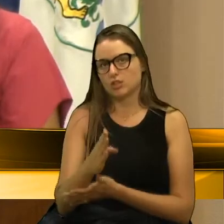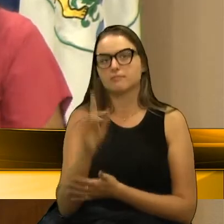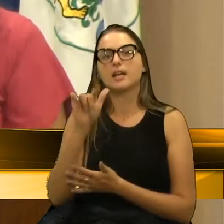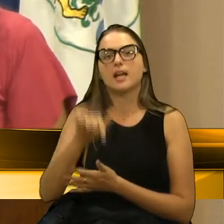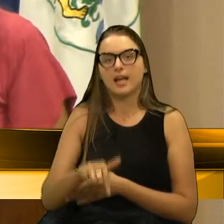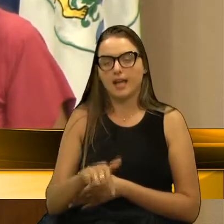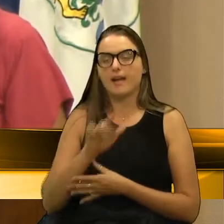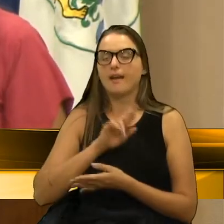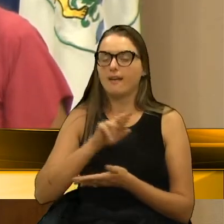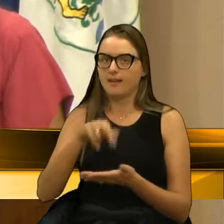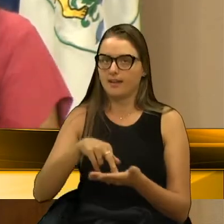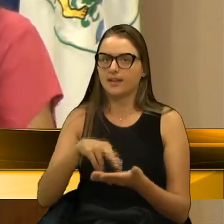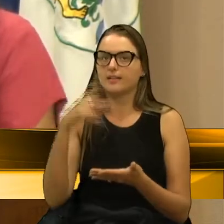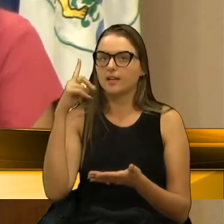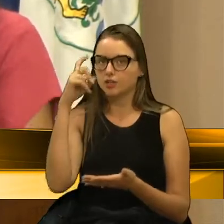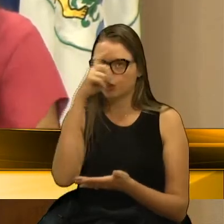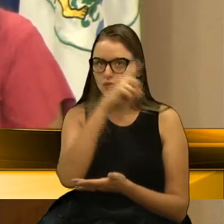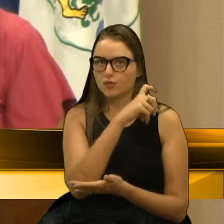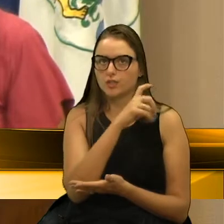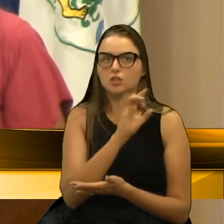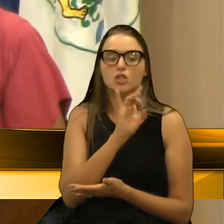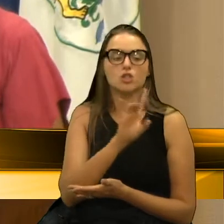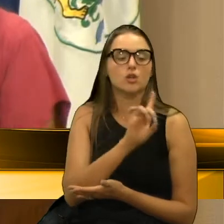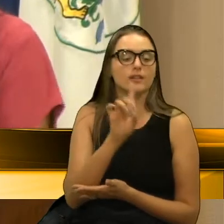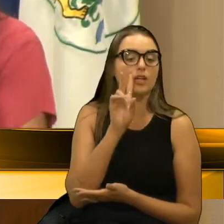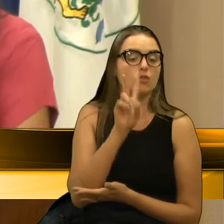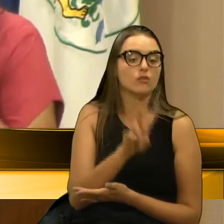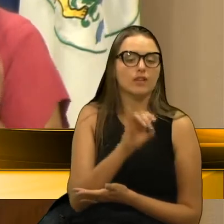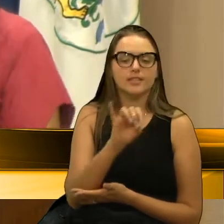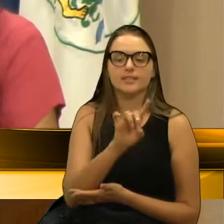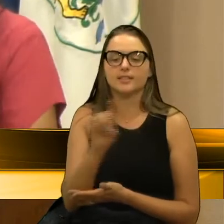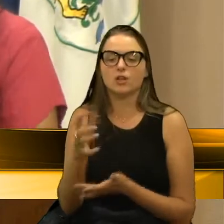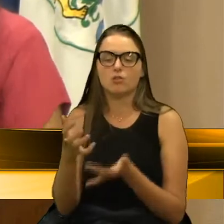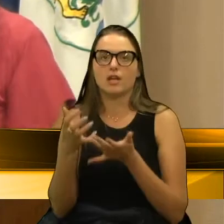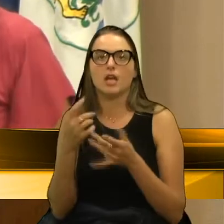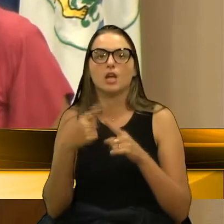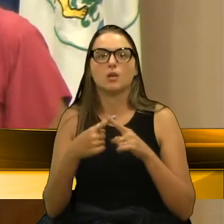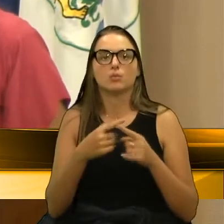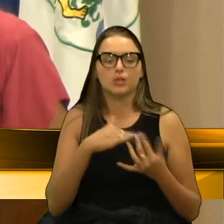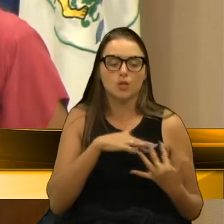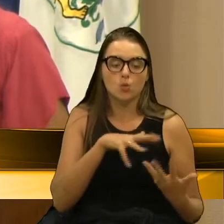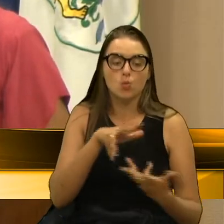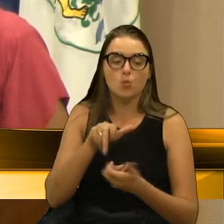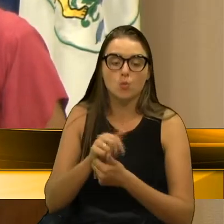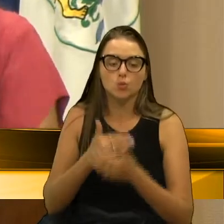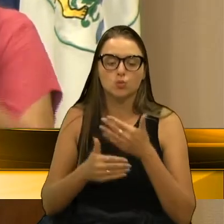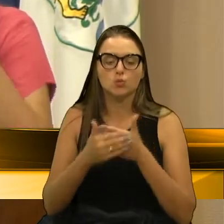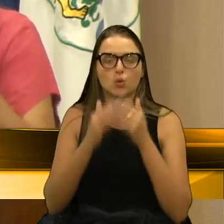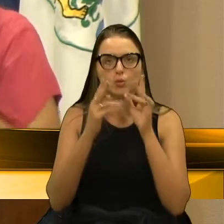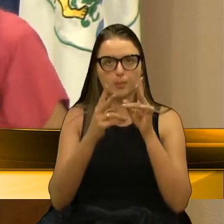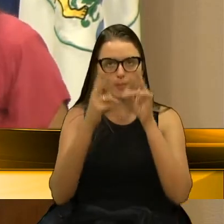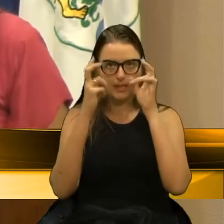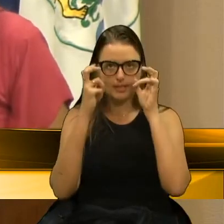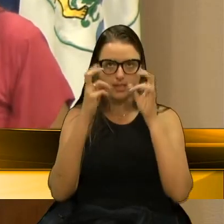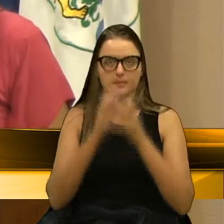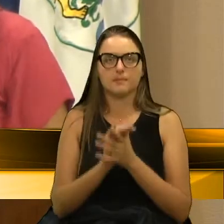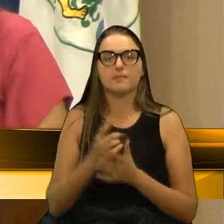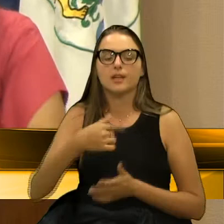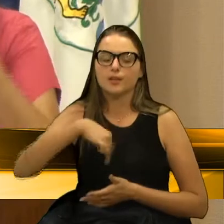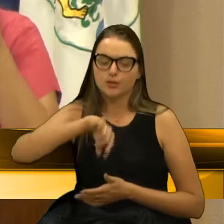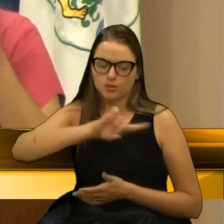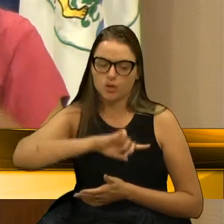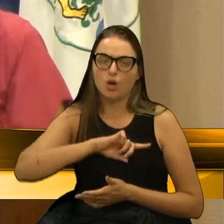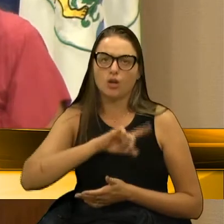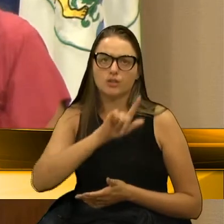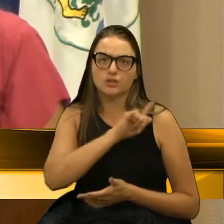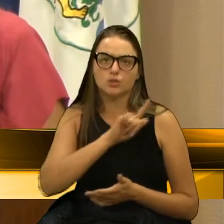é a dura realidade. Não vê quem não quer. Porque o mundo inteiro já está enxergando isso. Aqui nós estamos diante de um governo que é